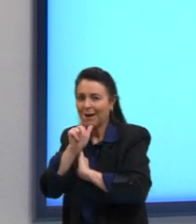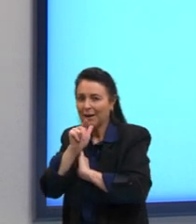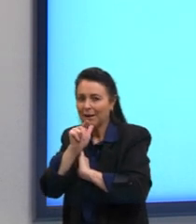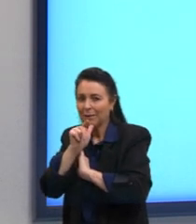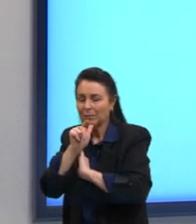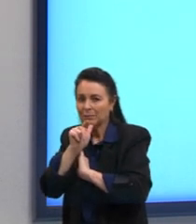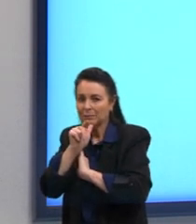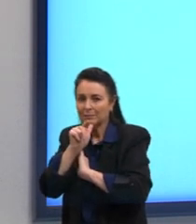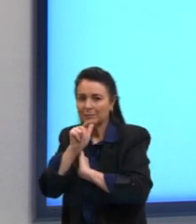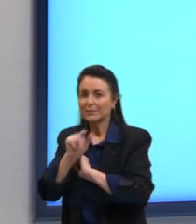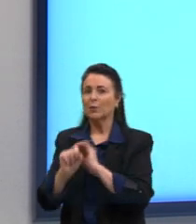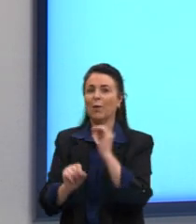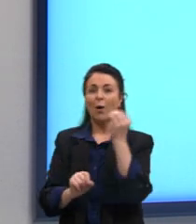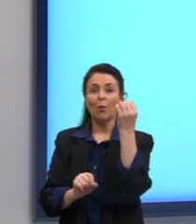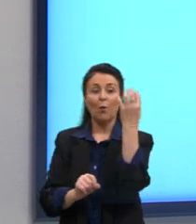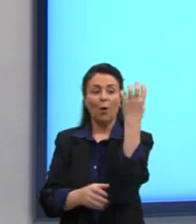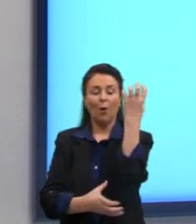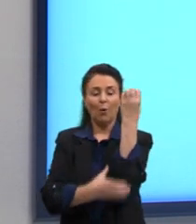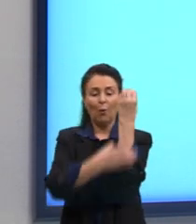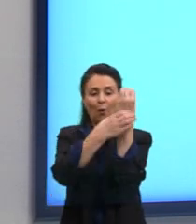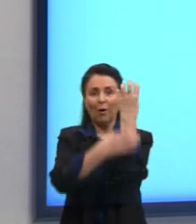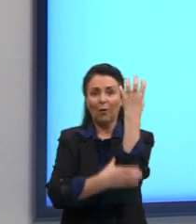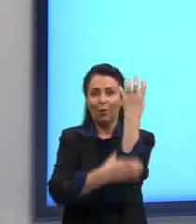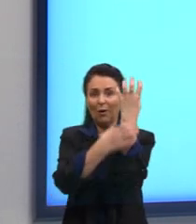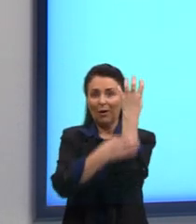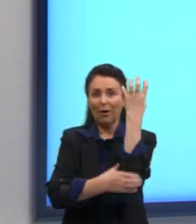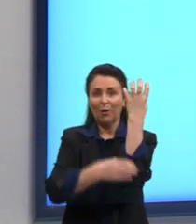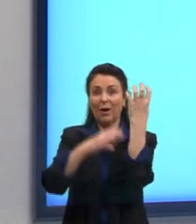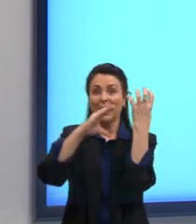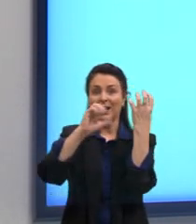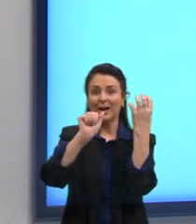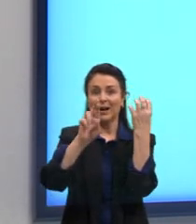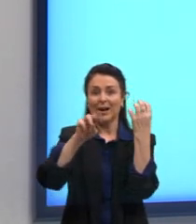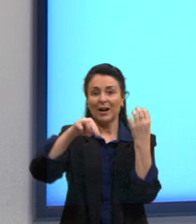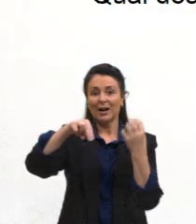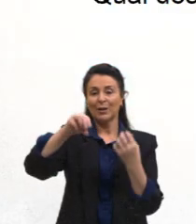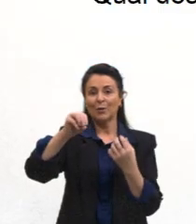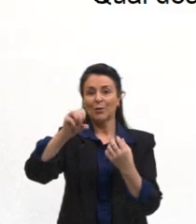Caule carnoso, que são as suculentas, certo?